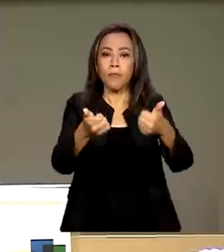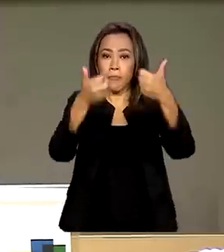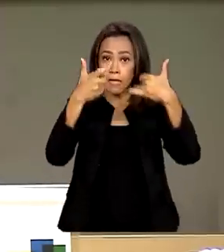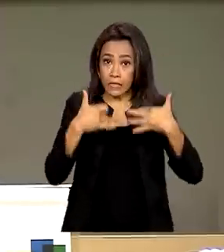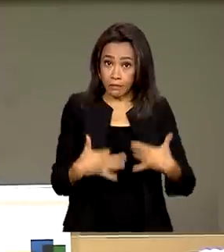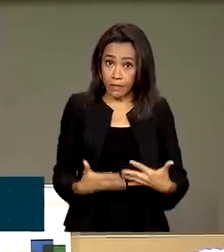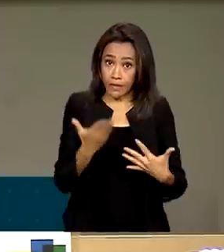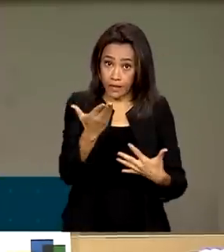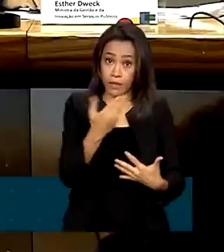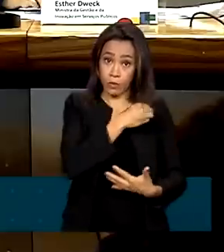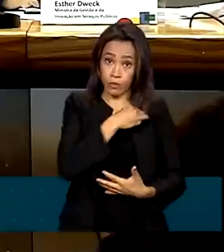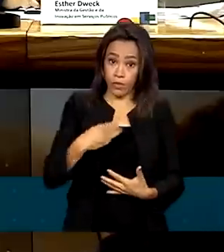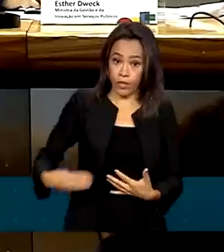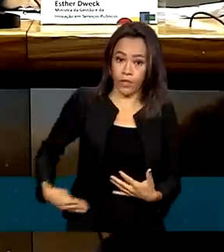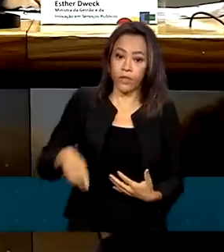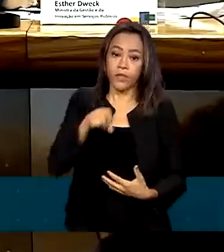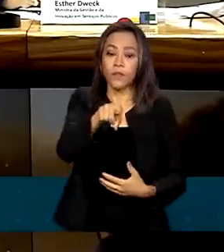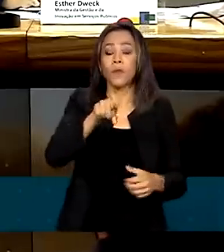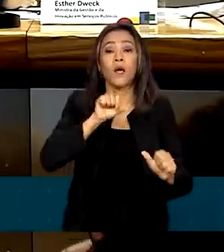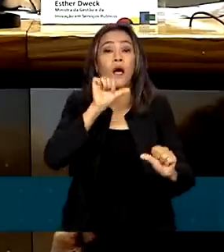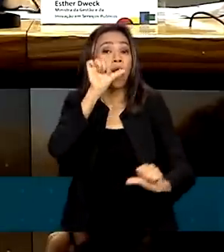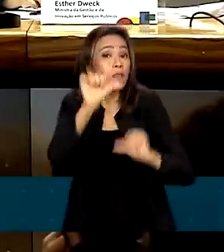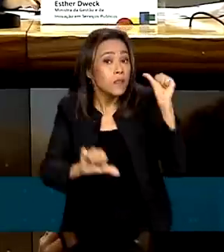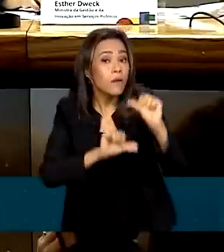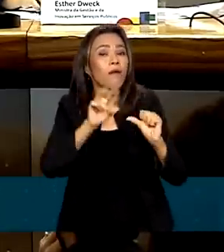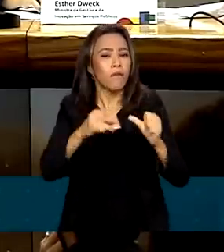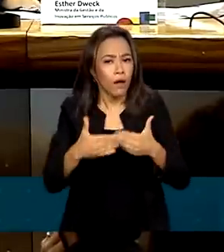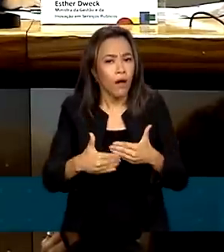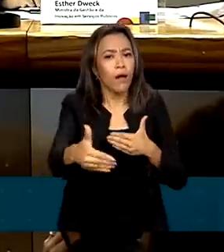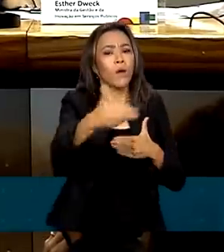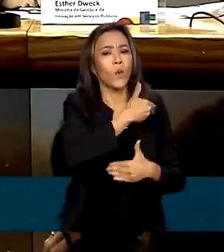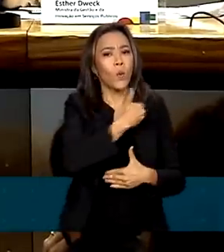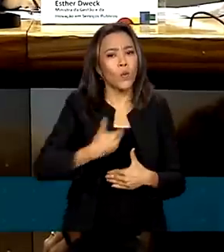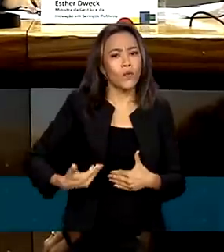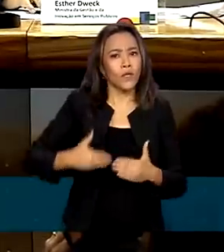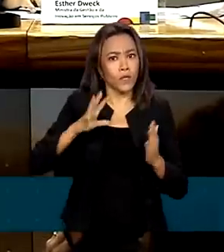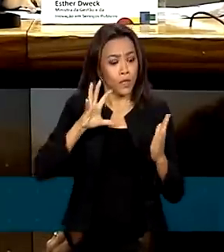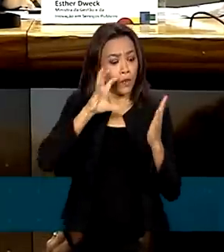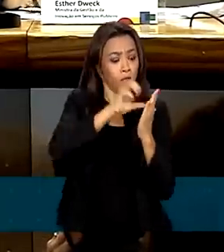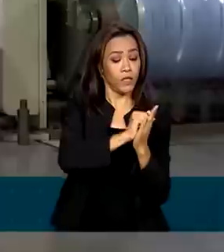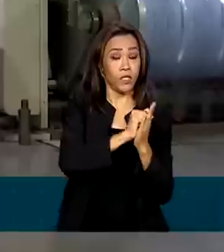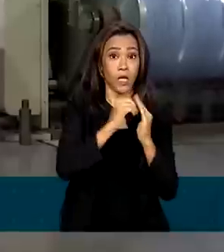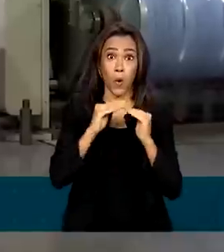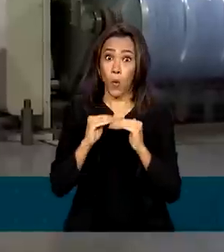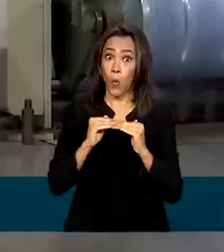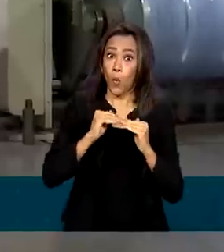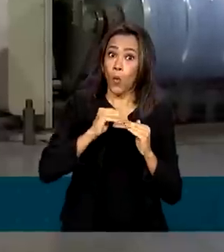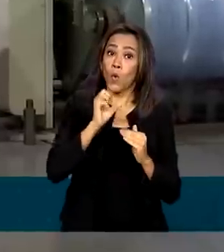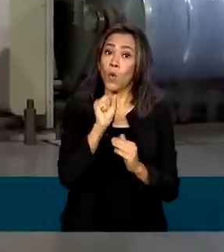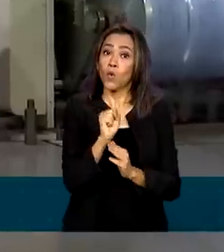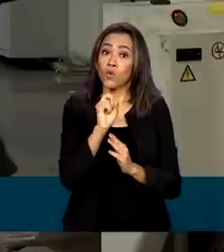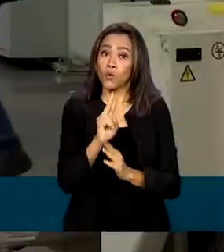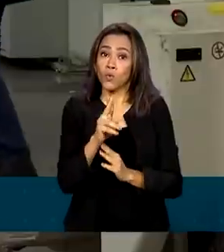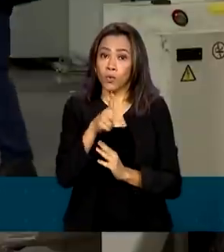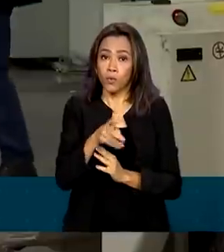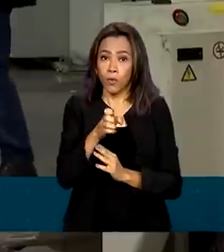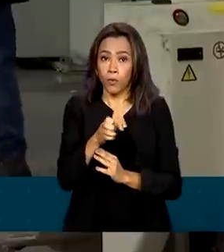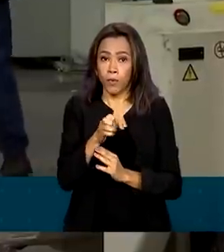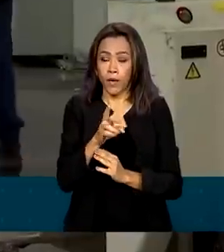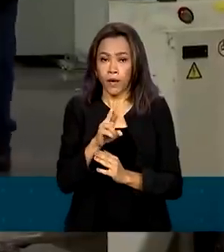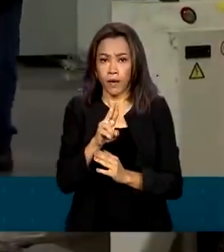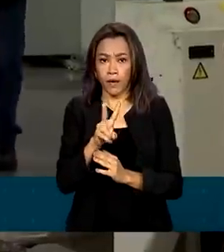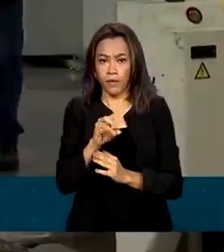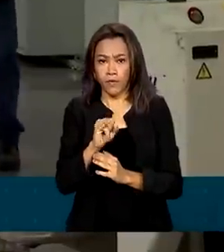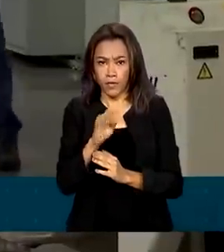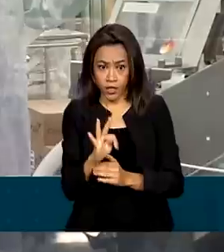Fazenda, Fernando Haddad, as mudanças poderão fazer o governo registrar superávit primário de cerca de R 11 bilhões